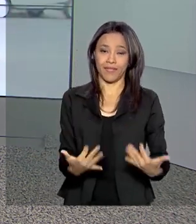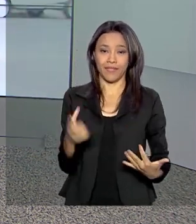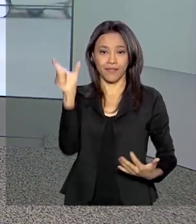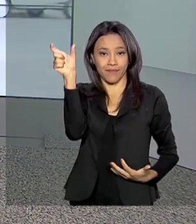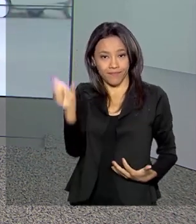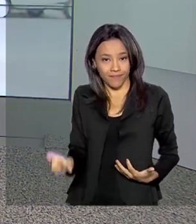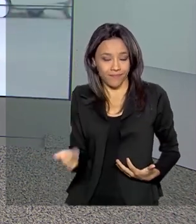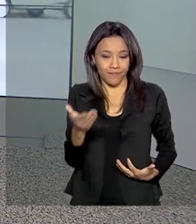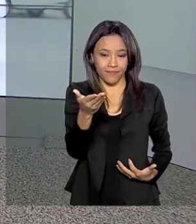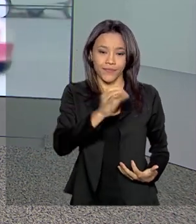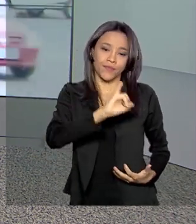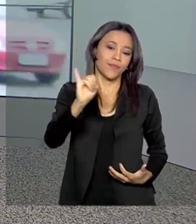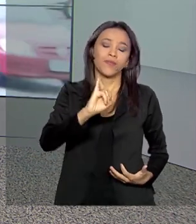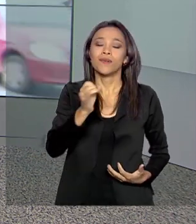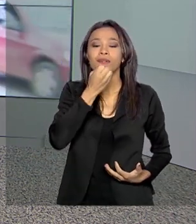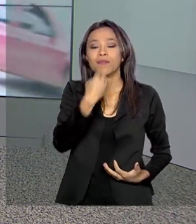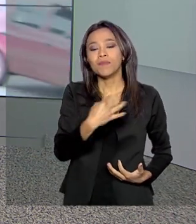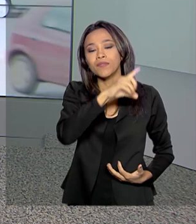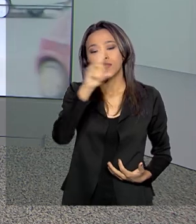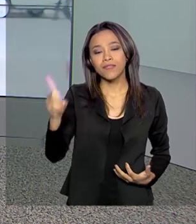agora. Oi, Vanessa, bom dia.